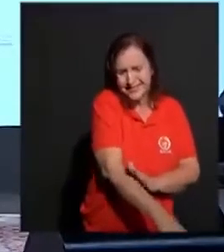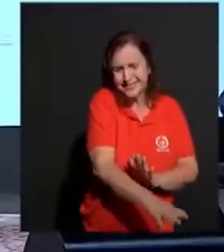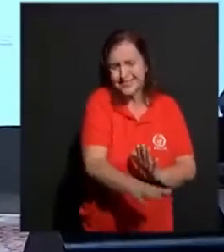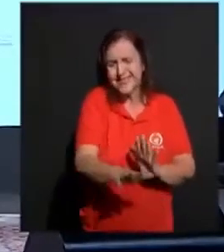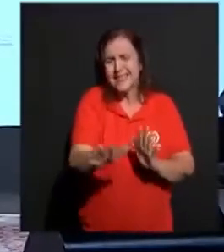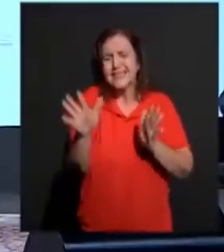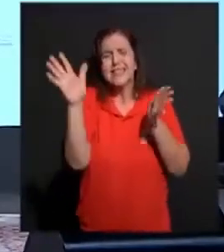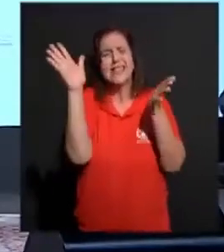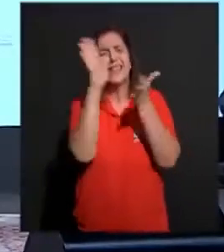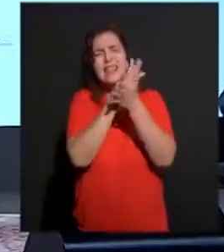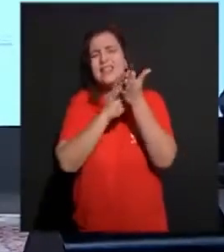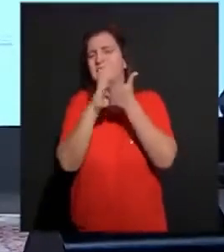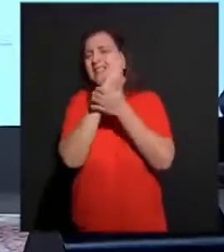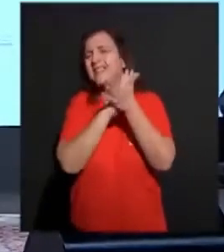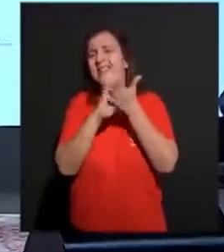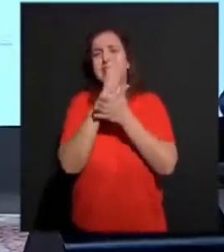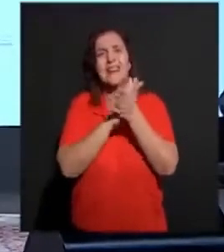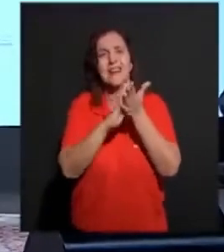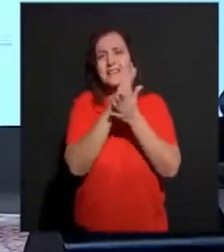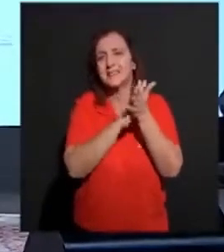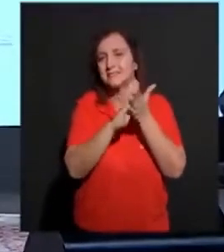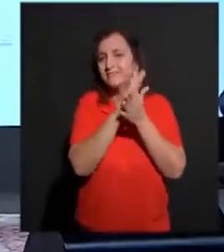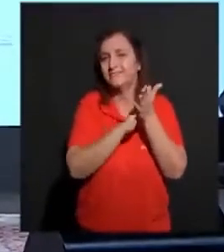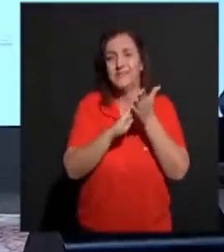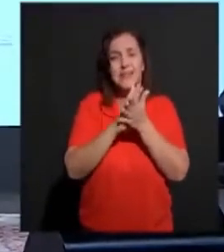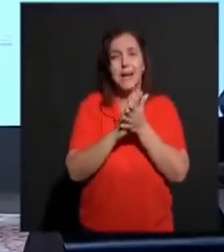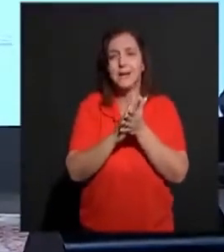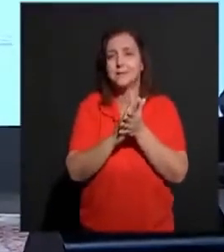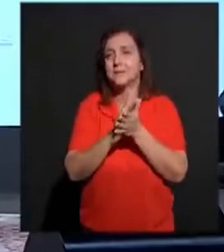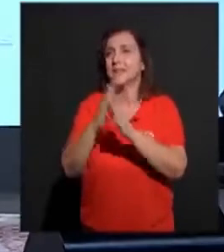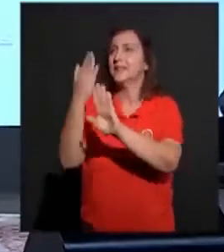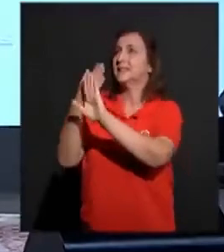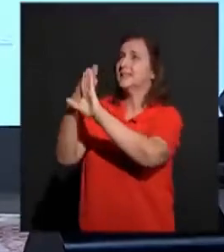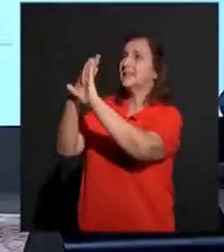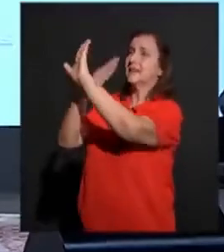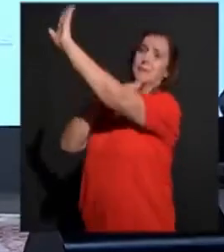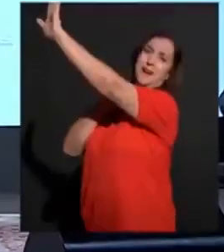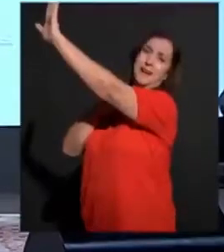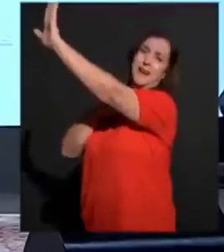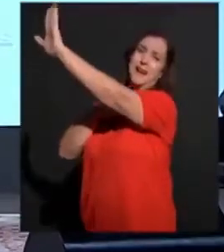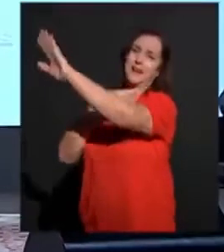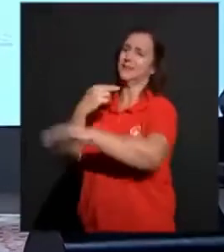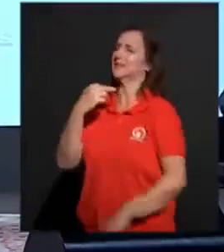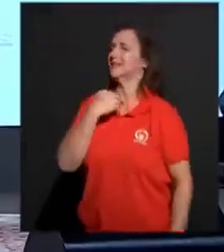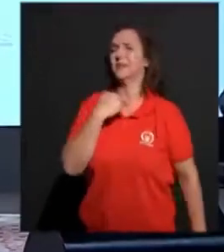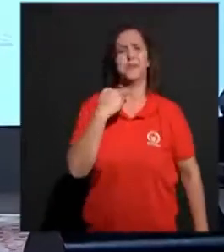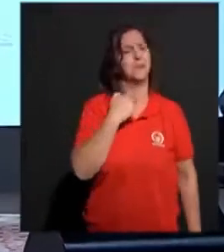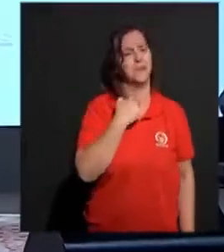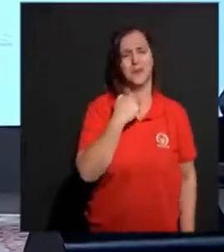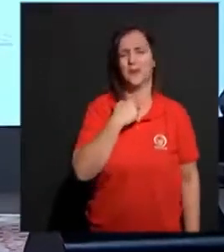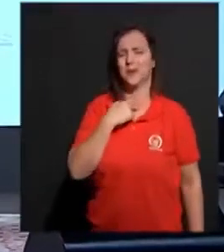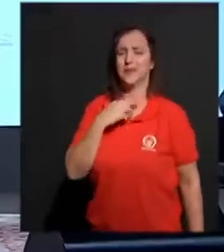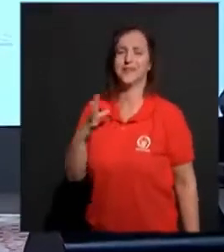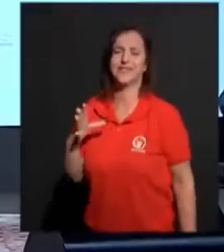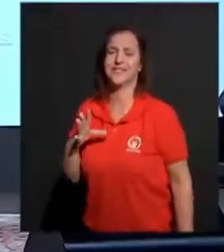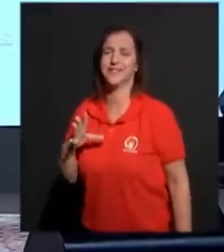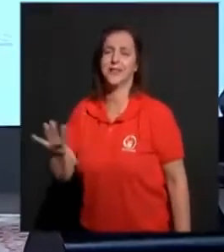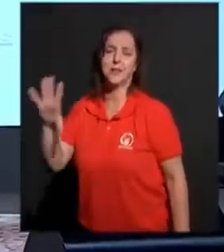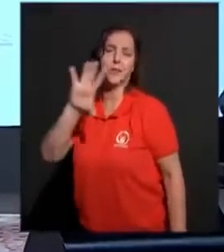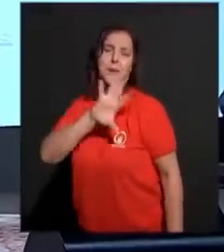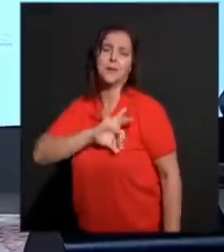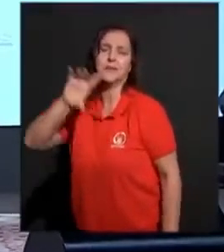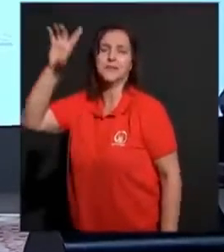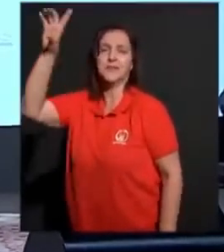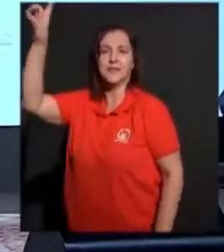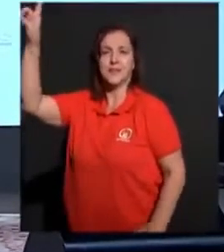alguma outra criatura. Nos poderá separar do amor de Deus. Que está em Cristo